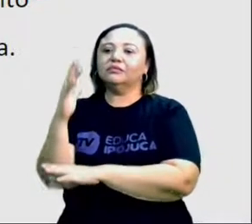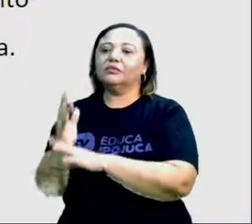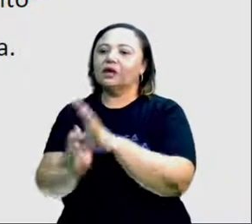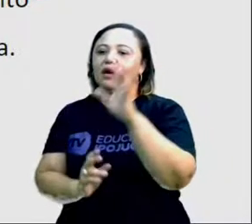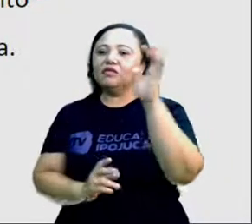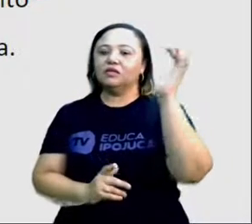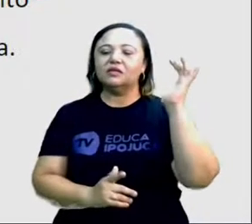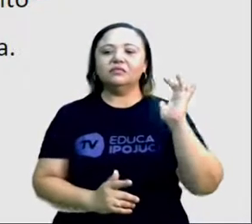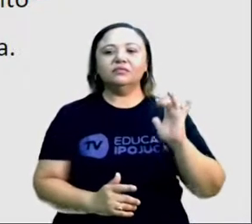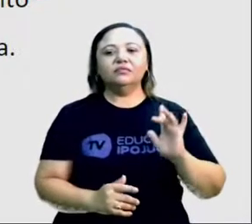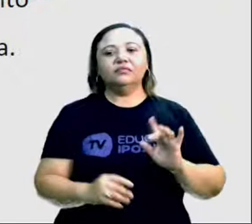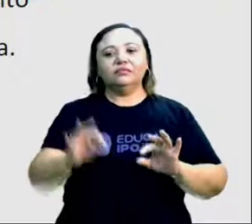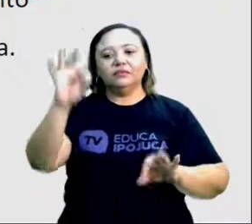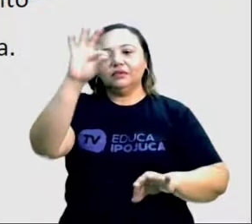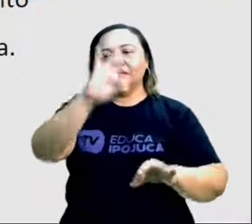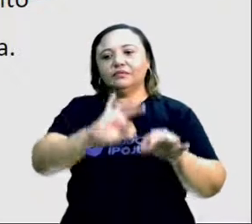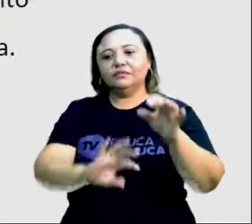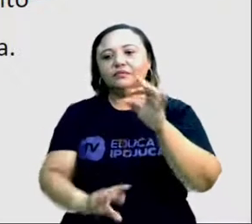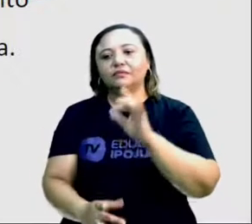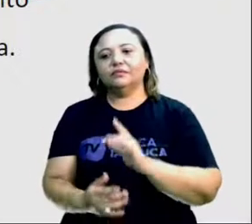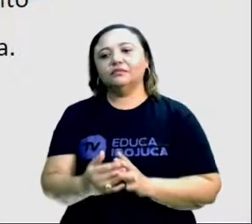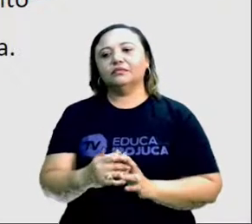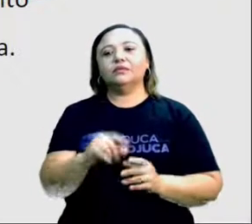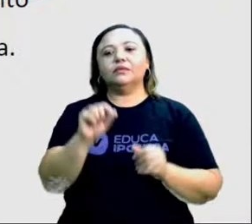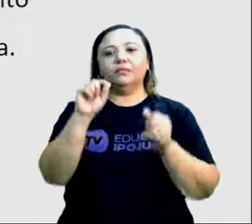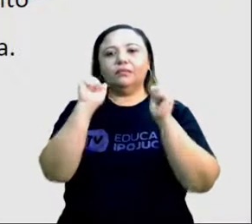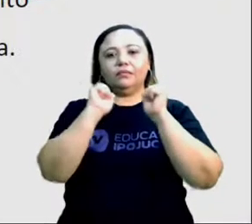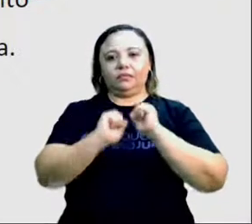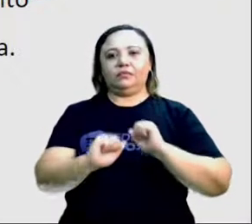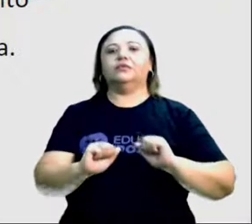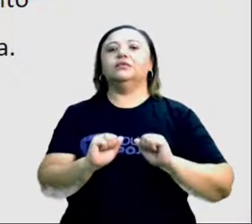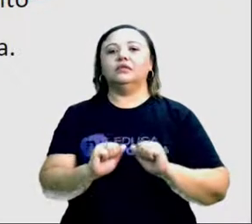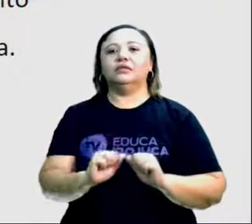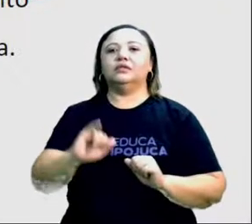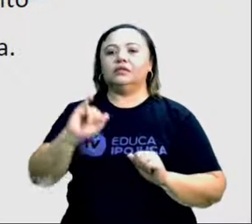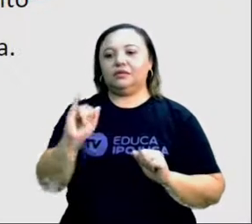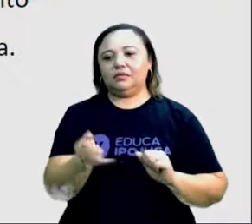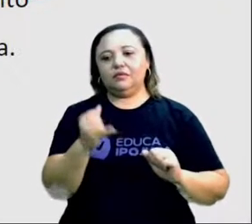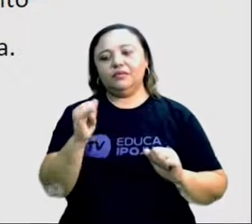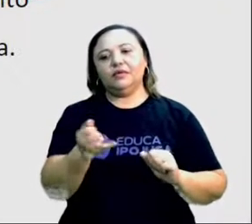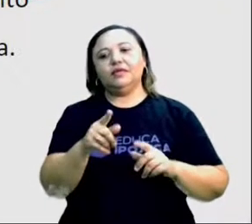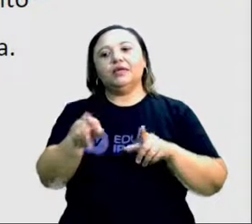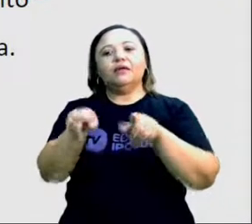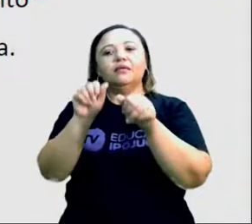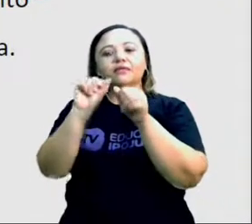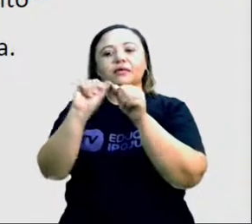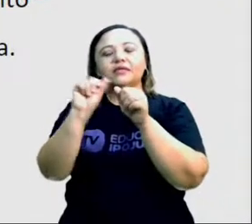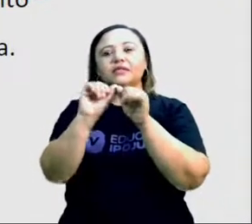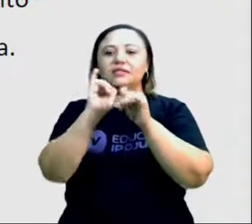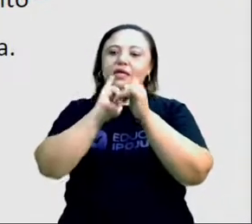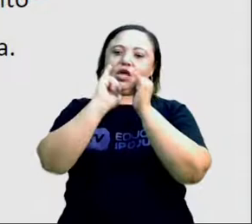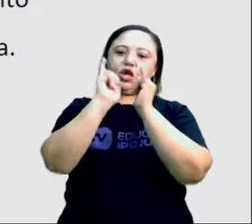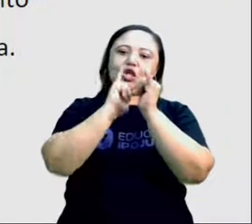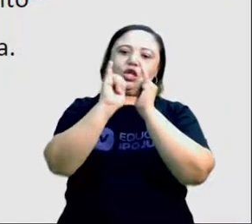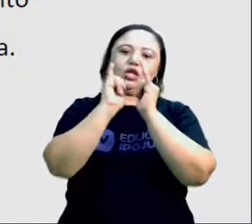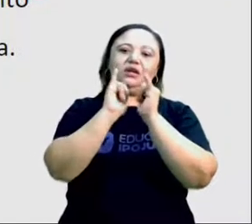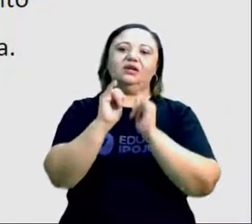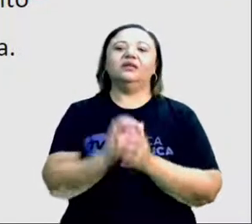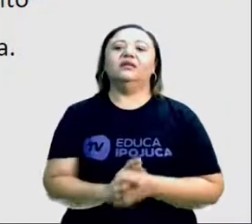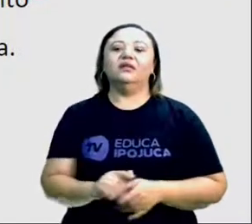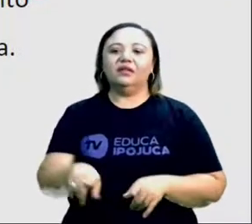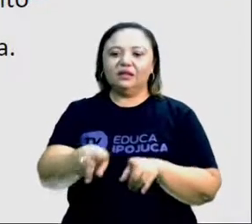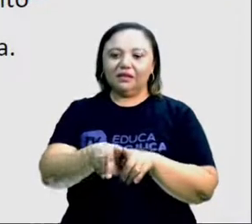árvores que podem ser também aproveitadas energeticamente e até mesmo resíduos sólidos